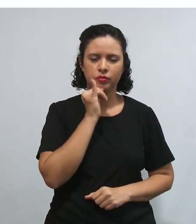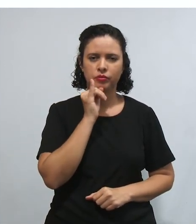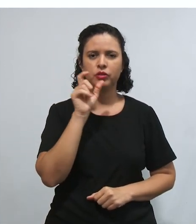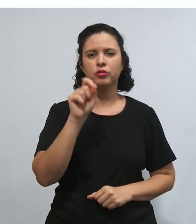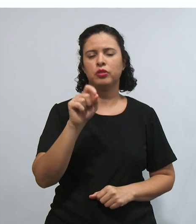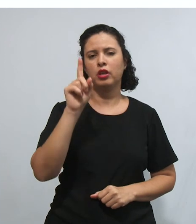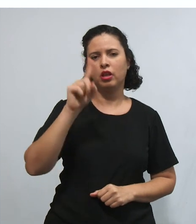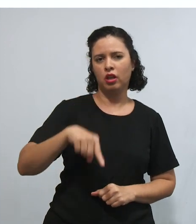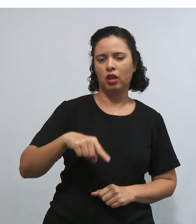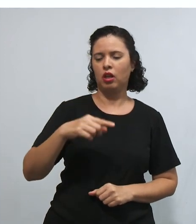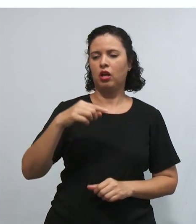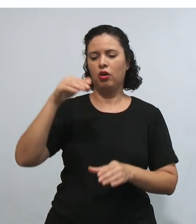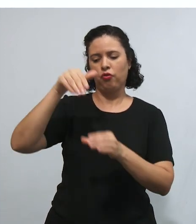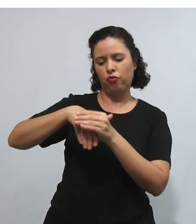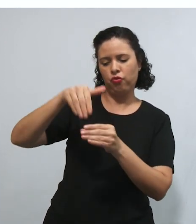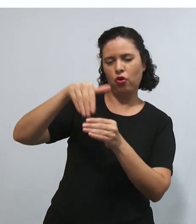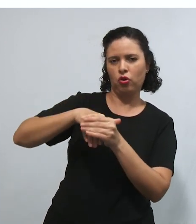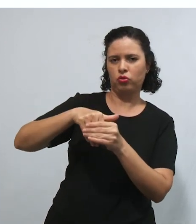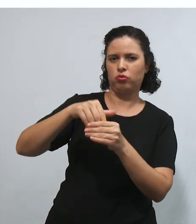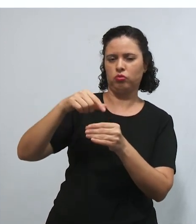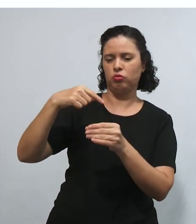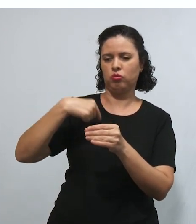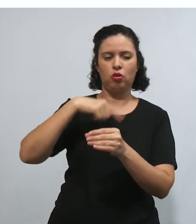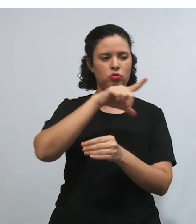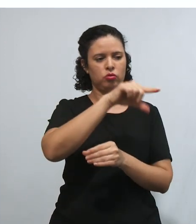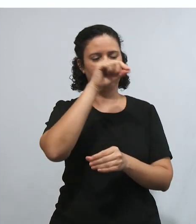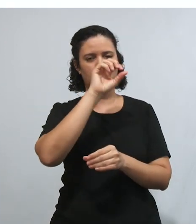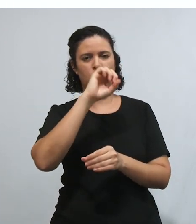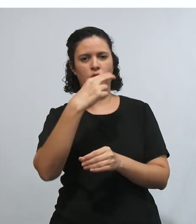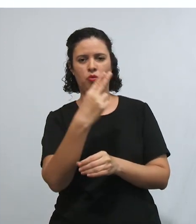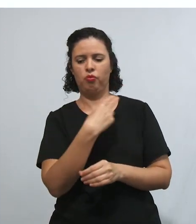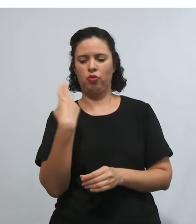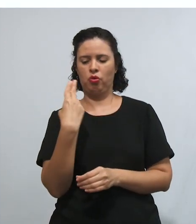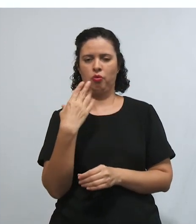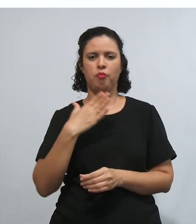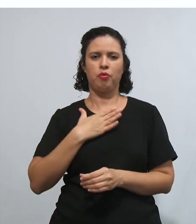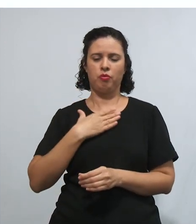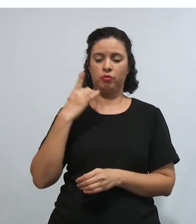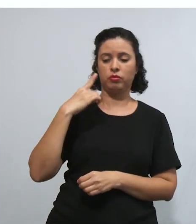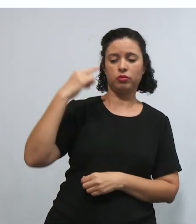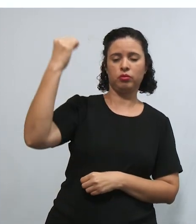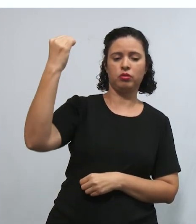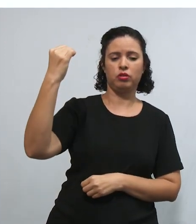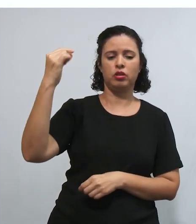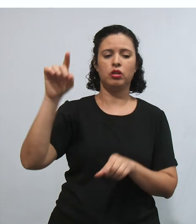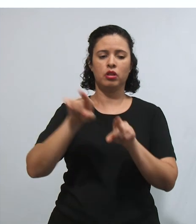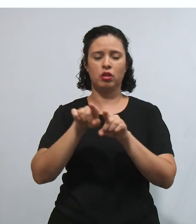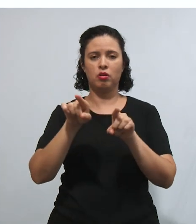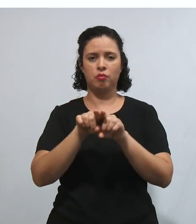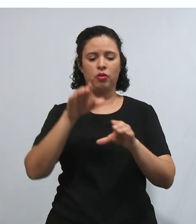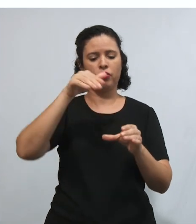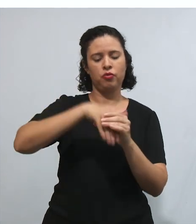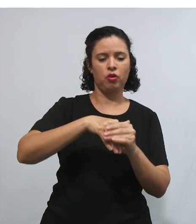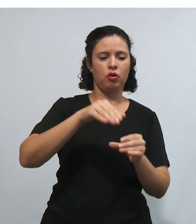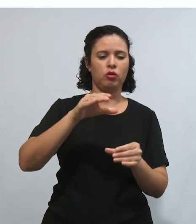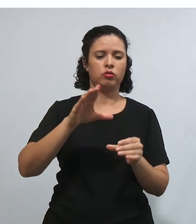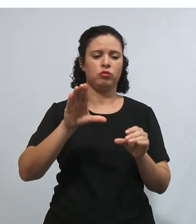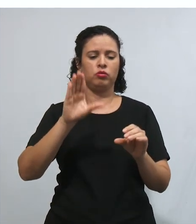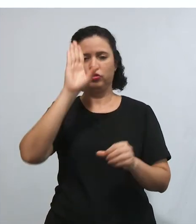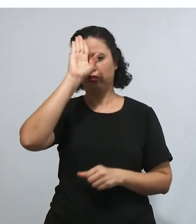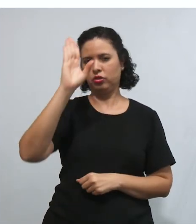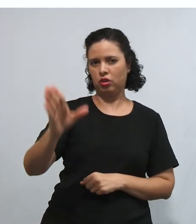universal, o voto direto e secreto, o surgimento de estatutos como o da criança, do